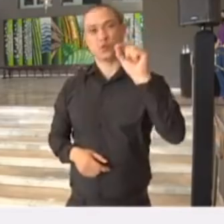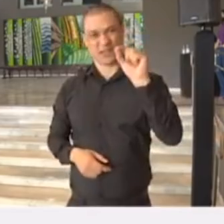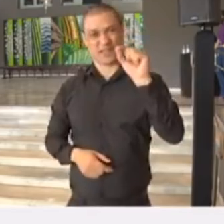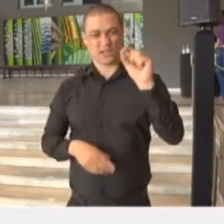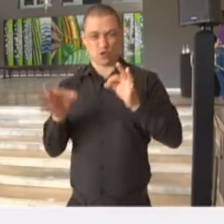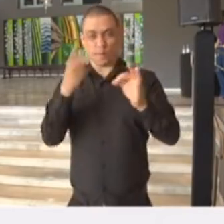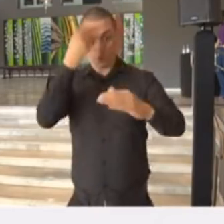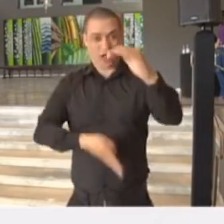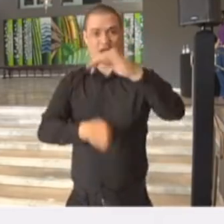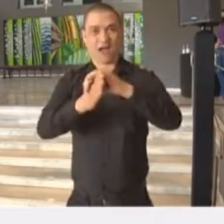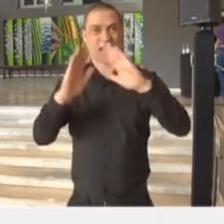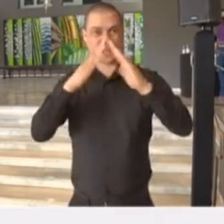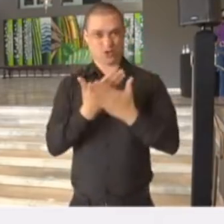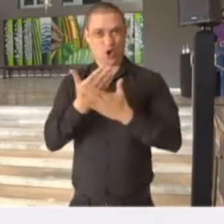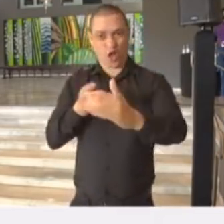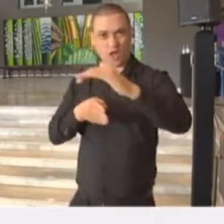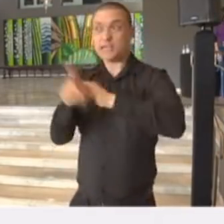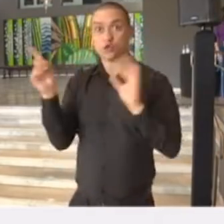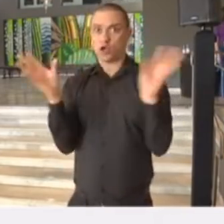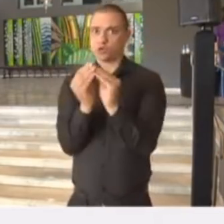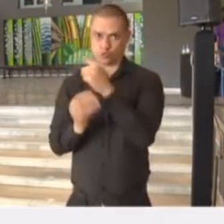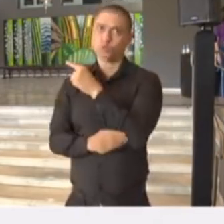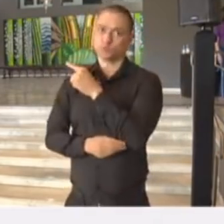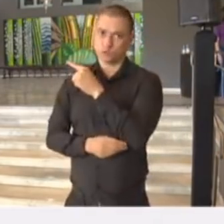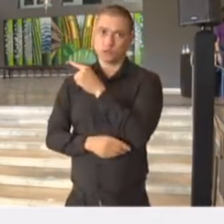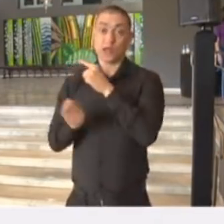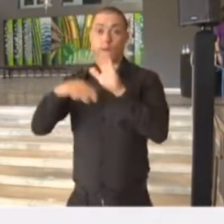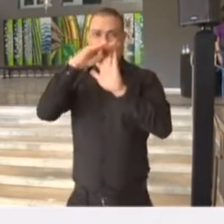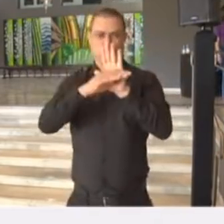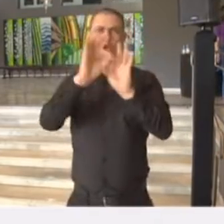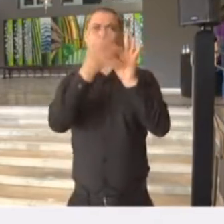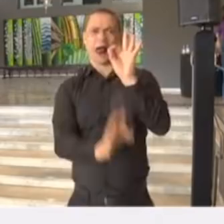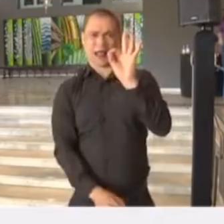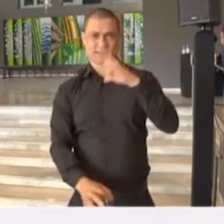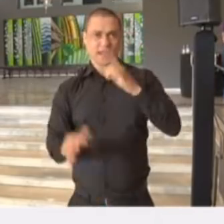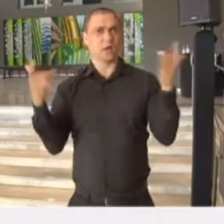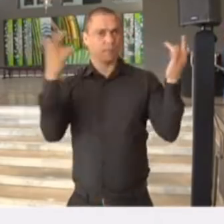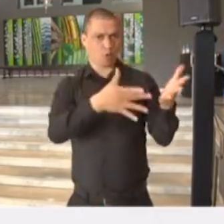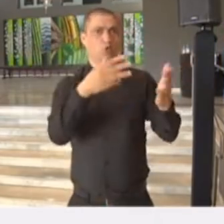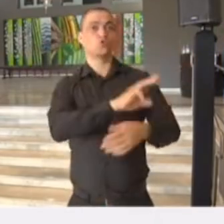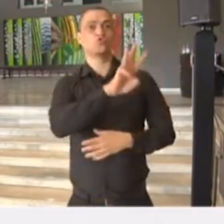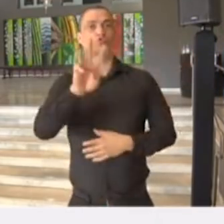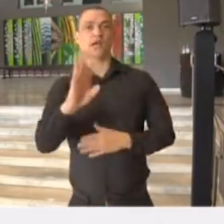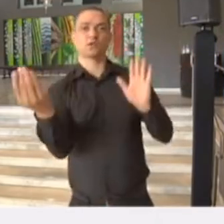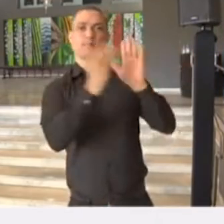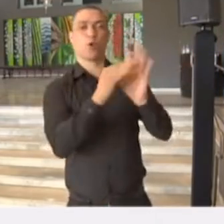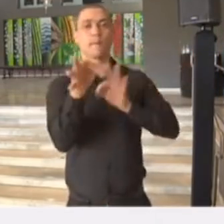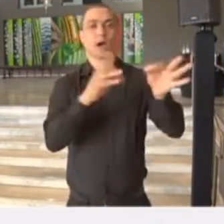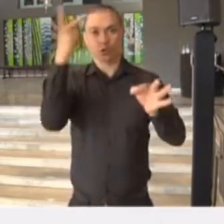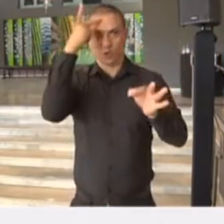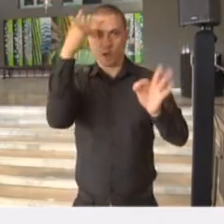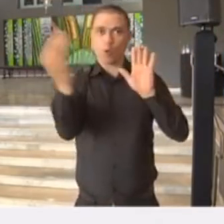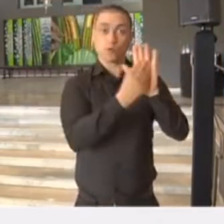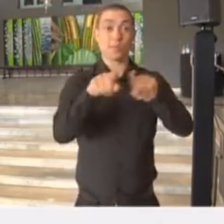entrada. Isto aqui é um resumo, uma coisa importante, é um resumo do protocolo que vai estar disponibilizado já no site do Plano São Paulo